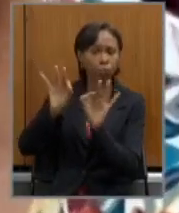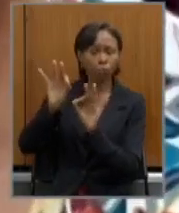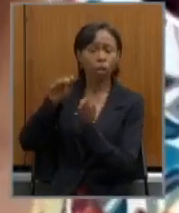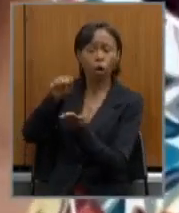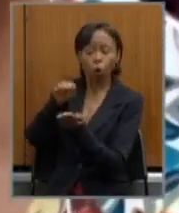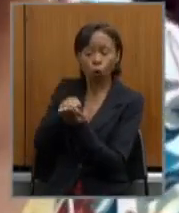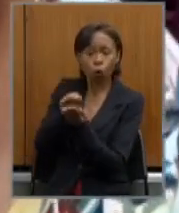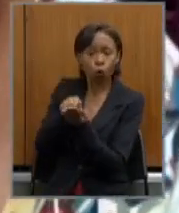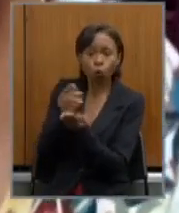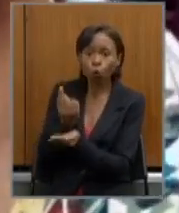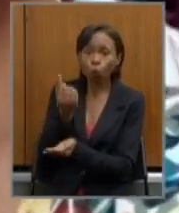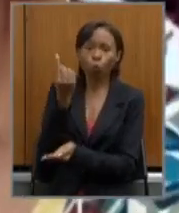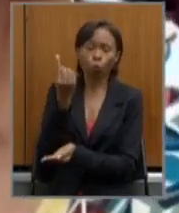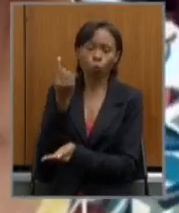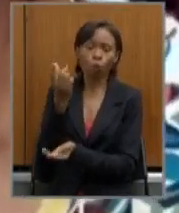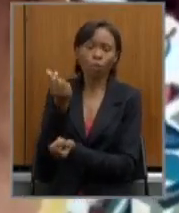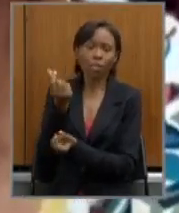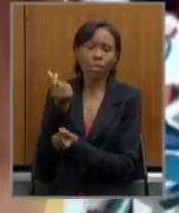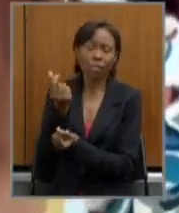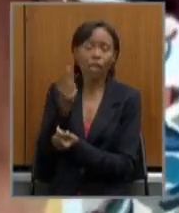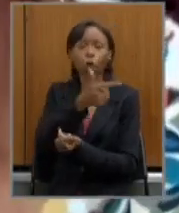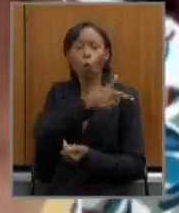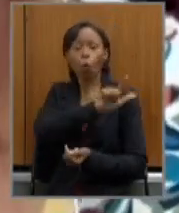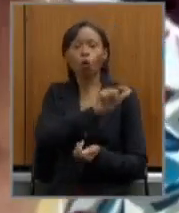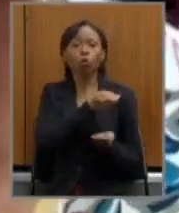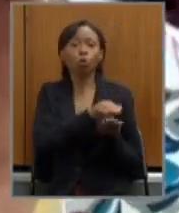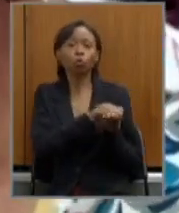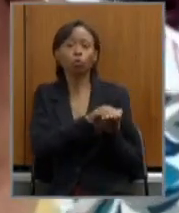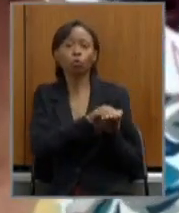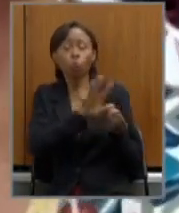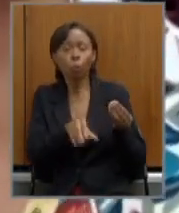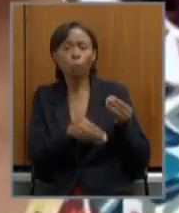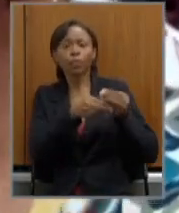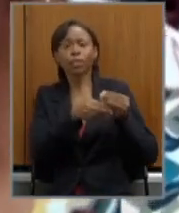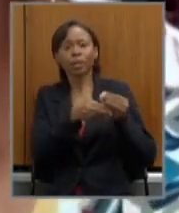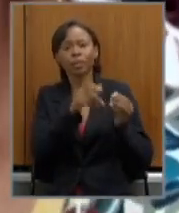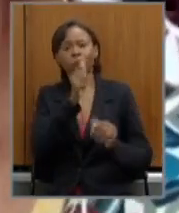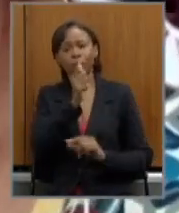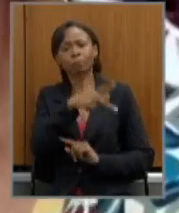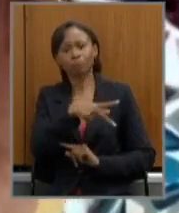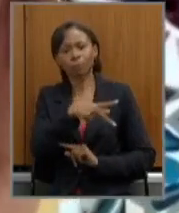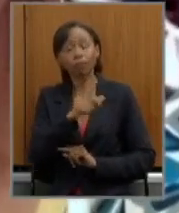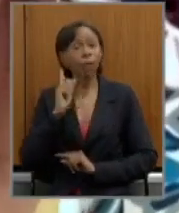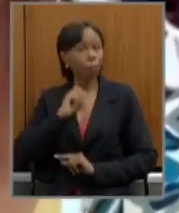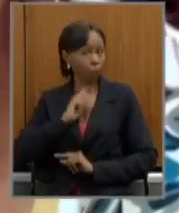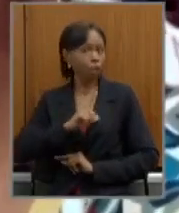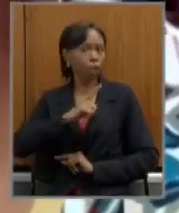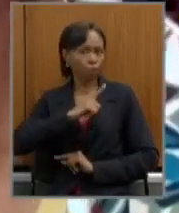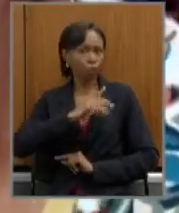financeiro e um fundo complementar de aposentadoria que Minas já tem